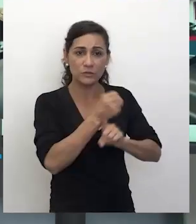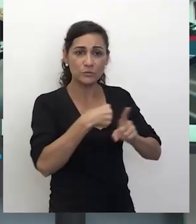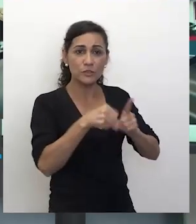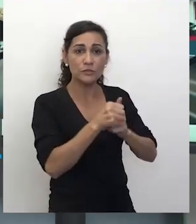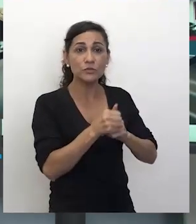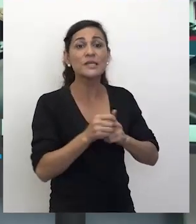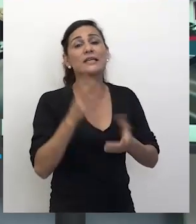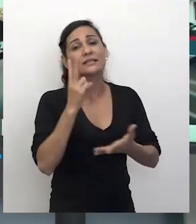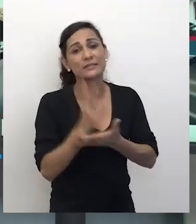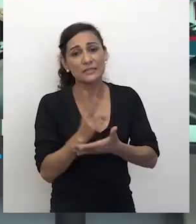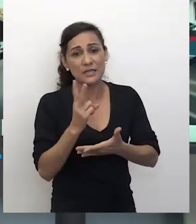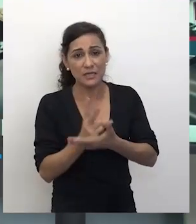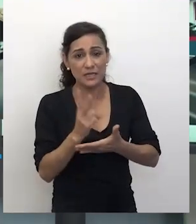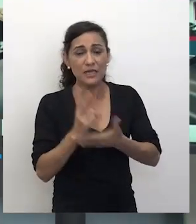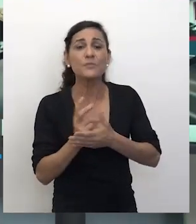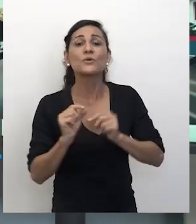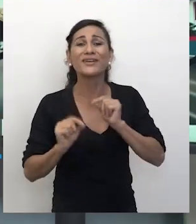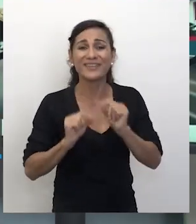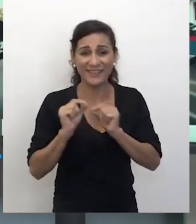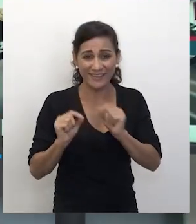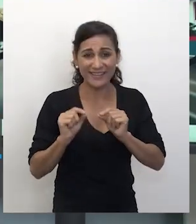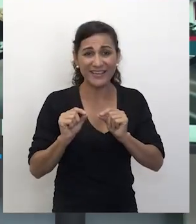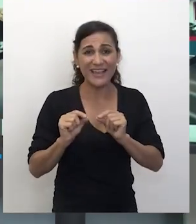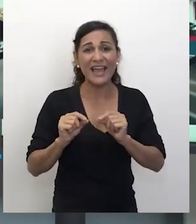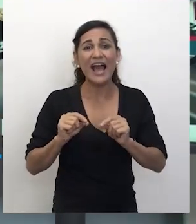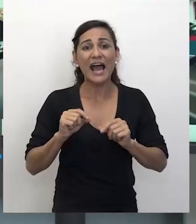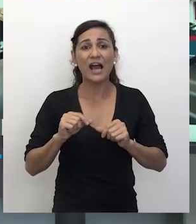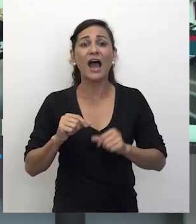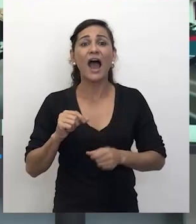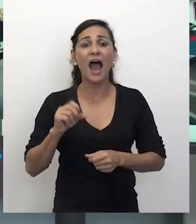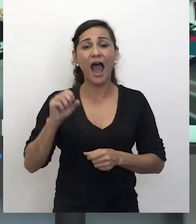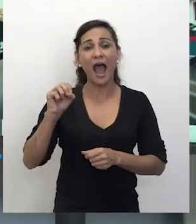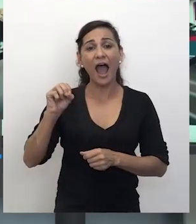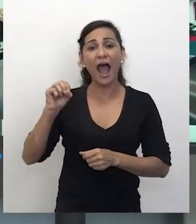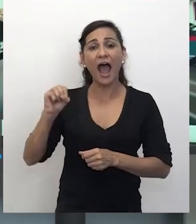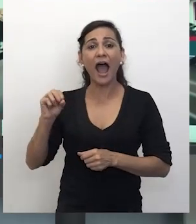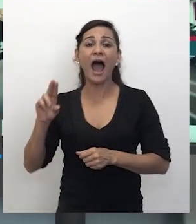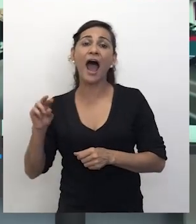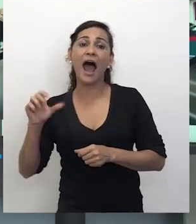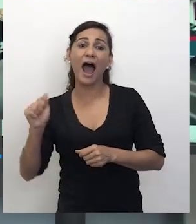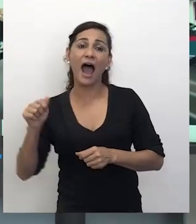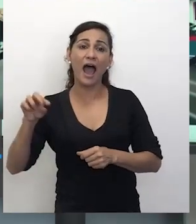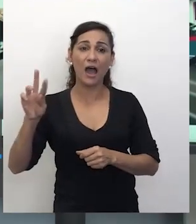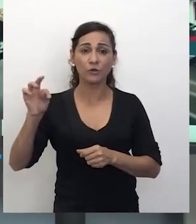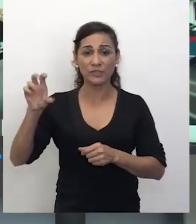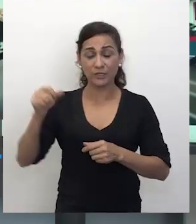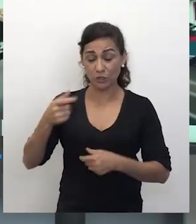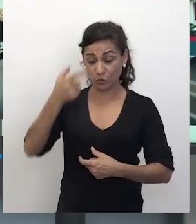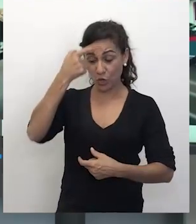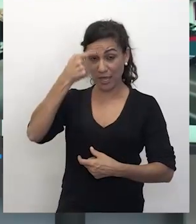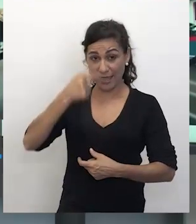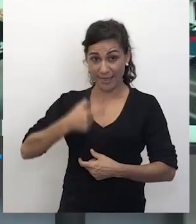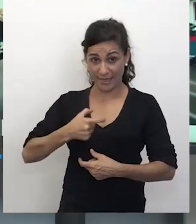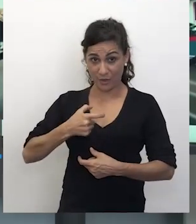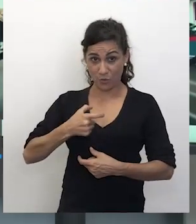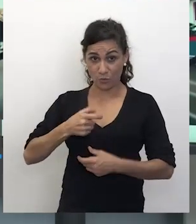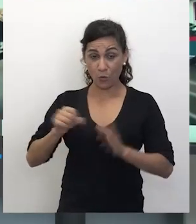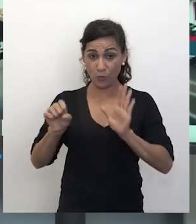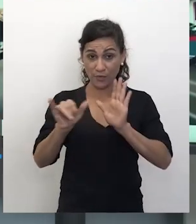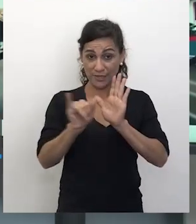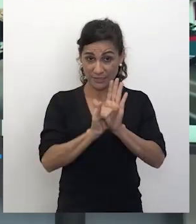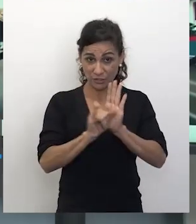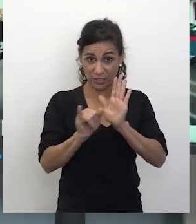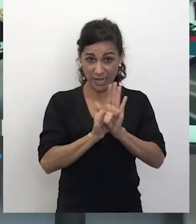nós estamos sempre nos remetendo à questão da alteridade. Essa relação do eu, enquanto identidade